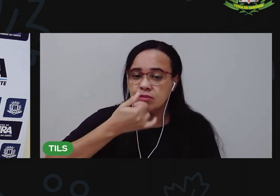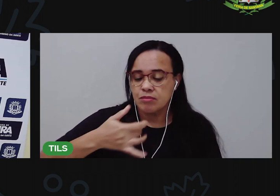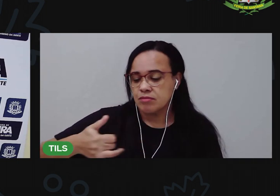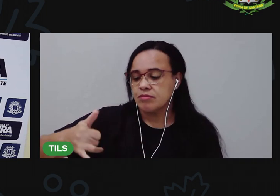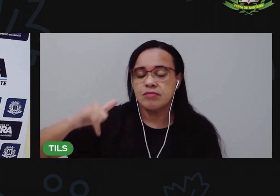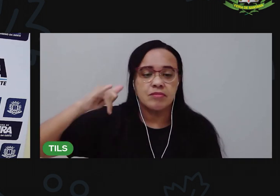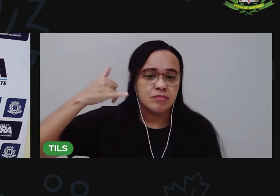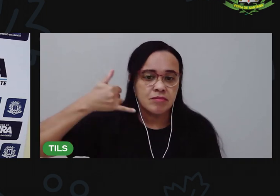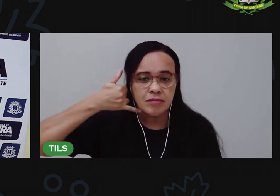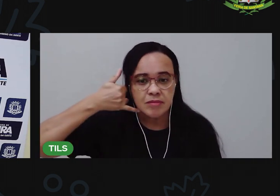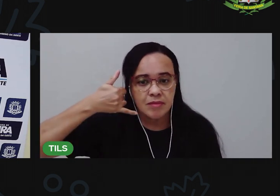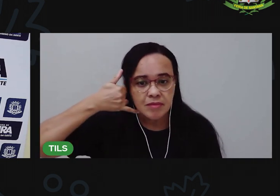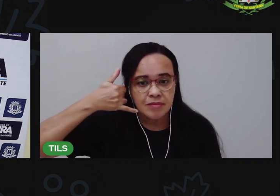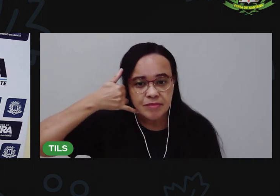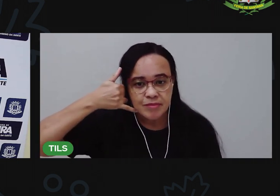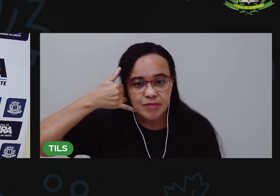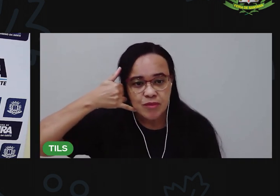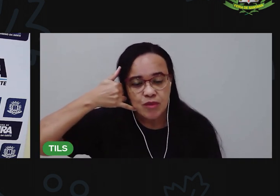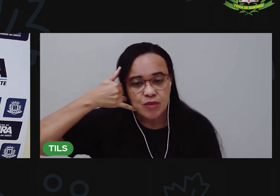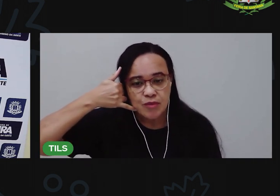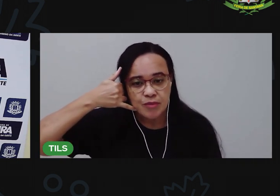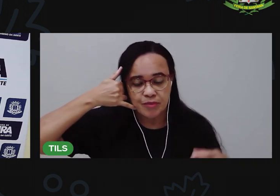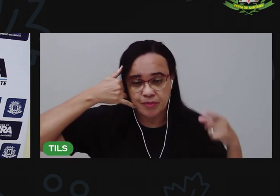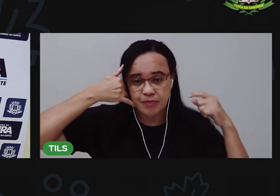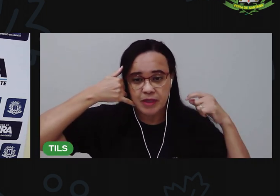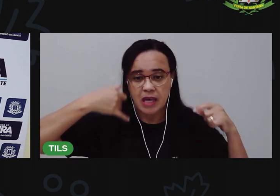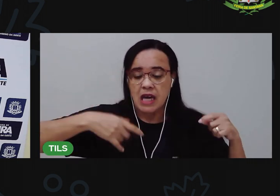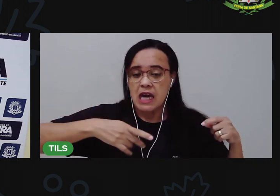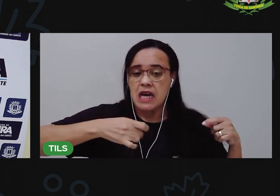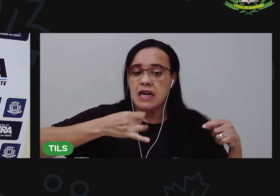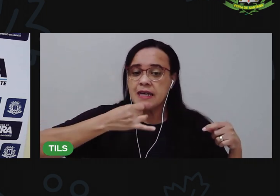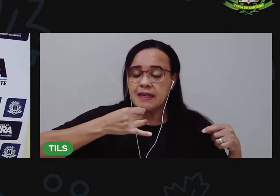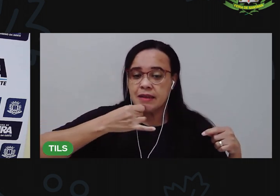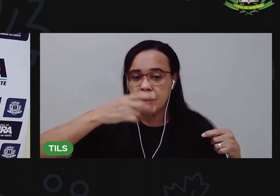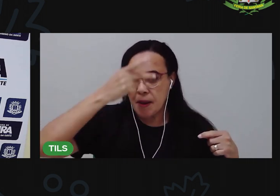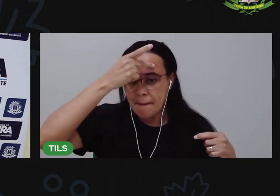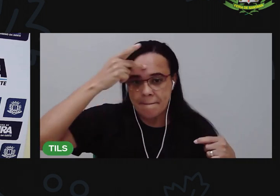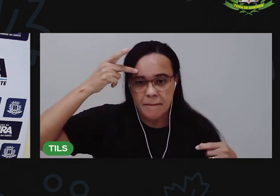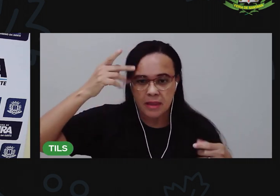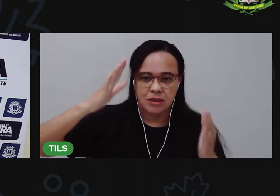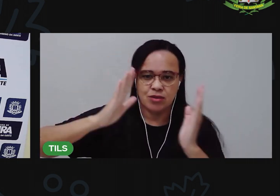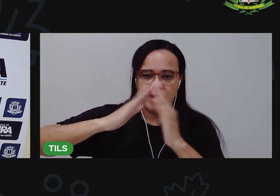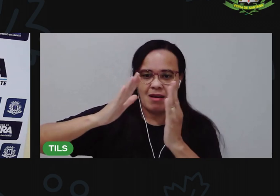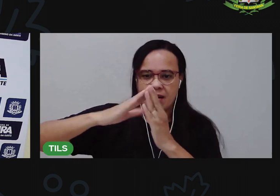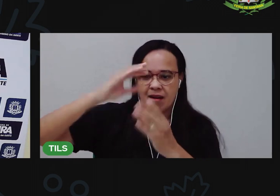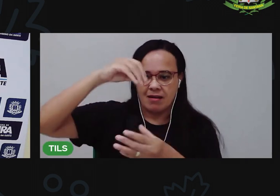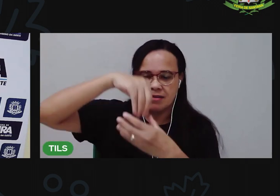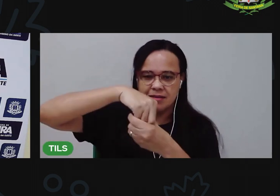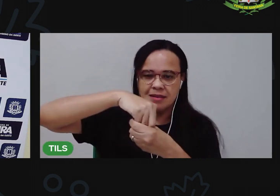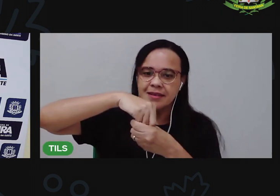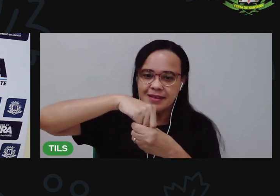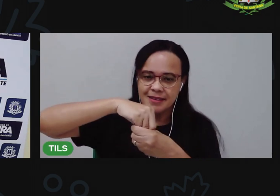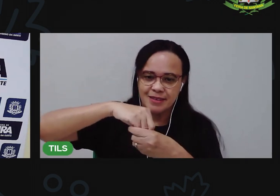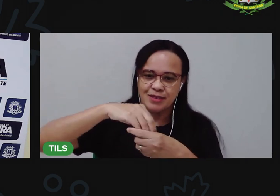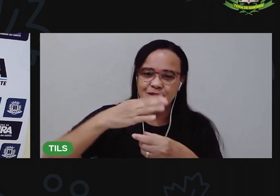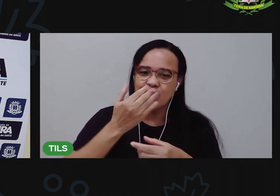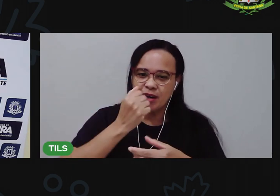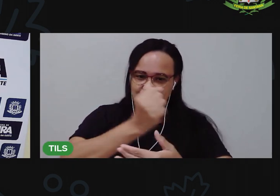você esteja na cozinha e a outra pessoa esteja no quarto e você consiga falar com esse telefone, então